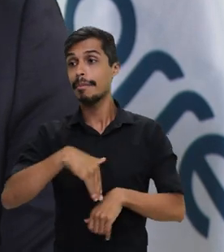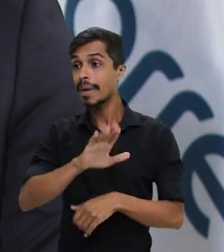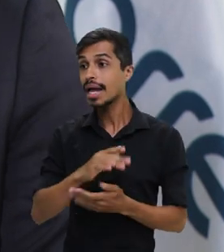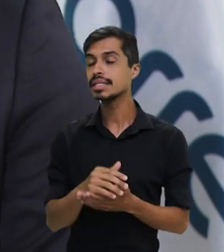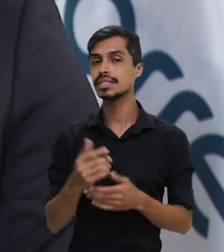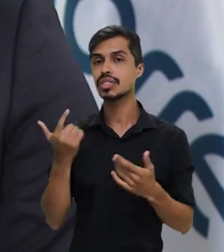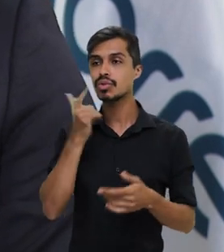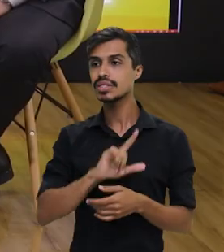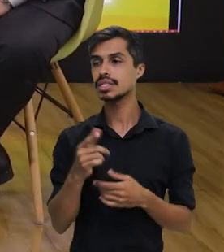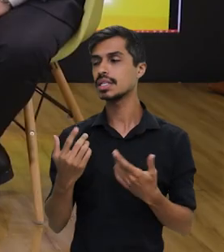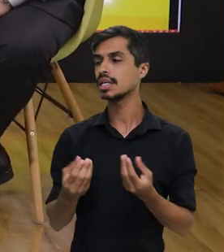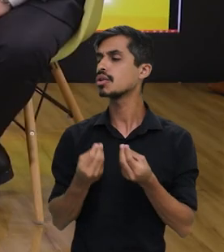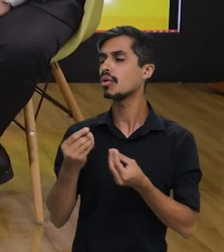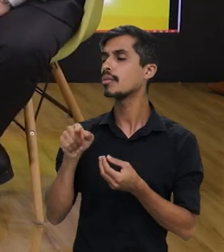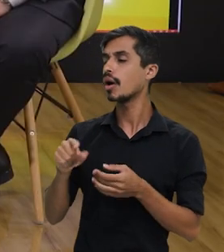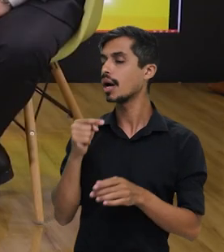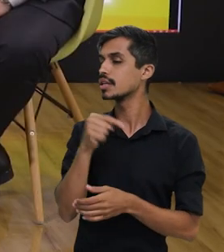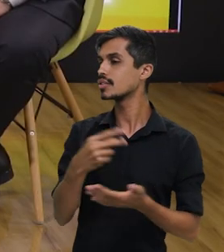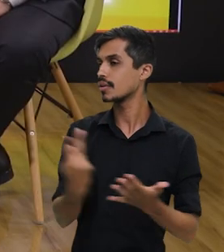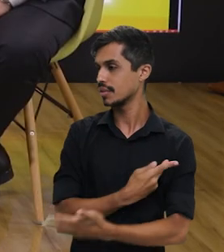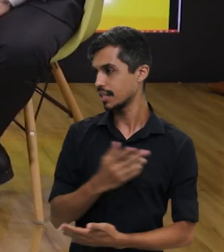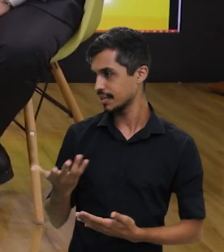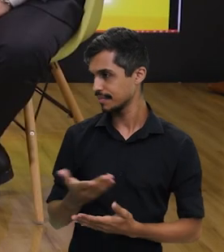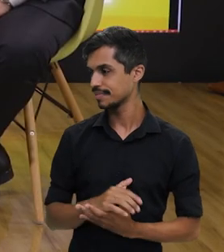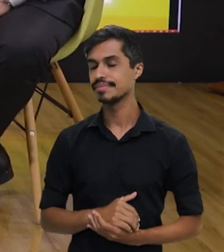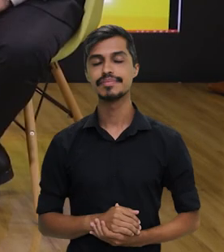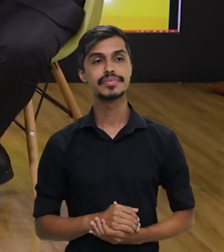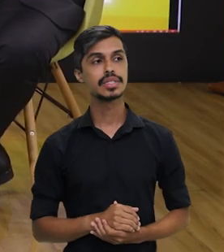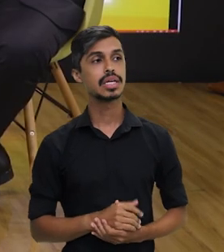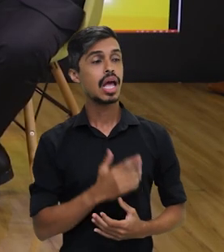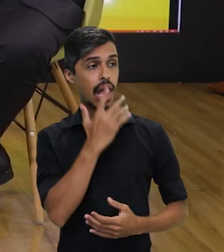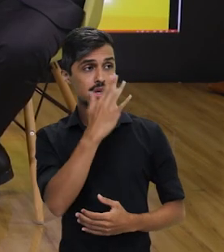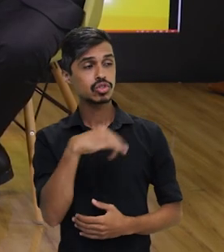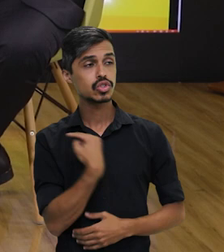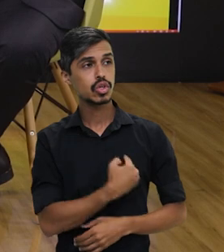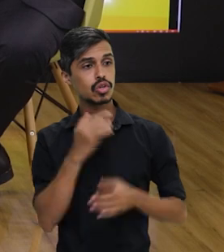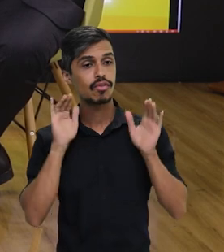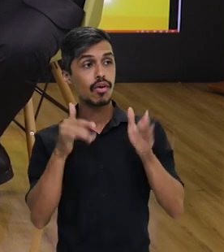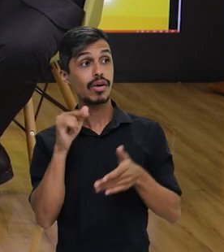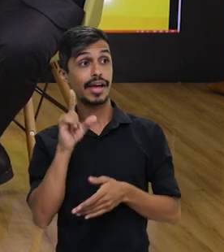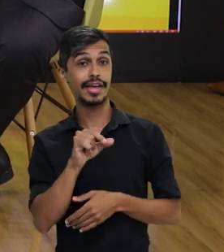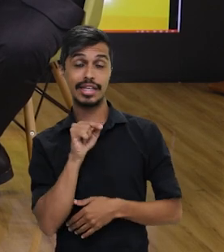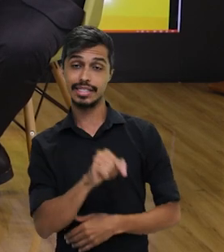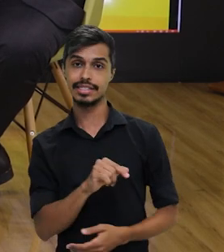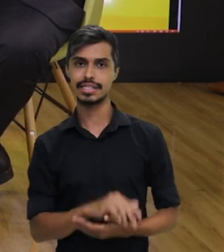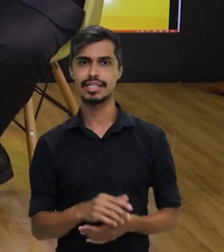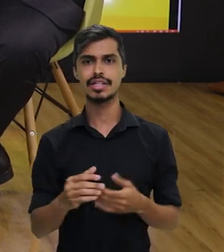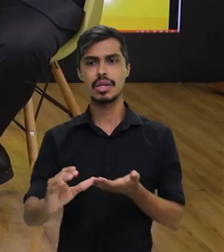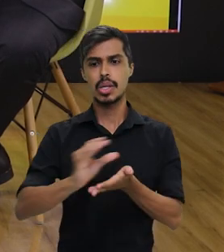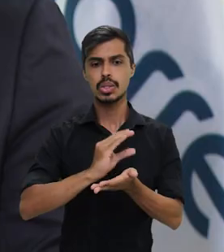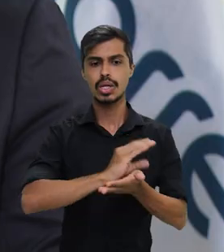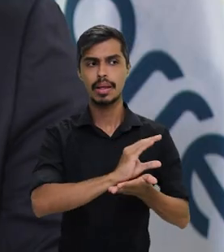modernização e serviços. O que o senhor pode destacar nessa área? Acho que o nosso foco é esse, ampliação de receita. Então, nós estamos